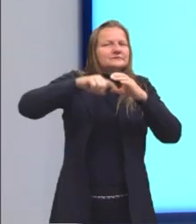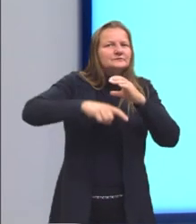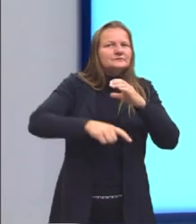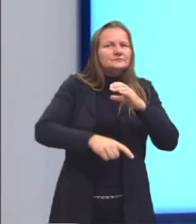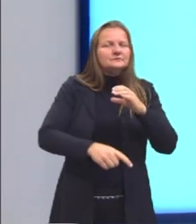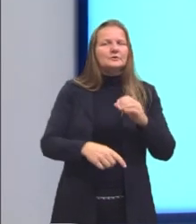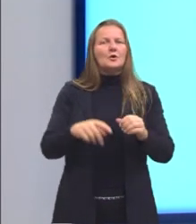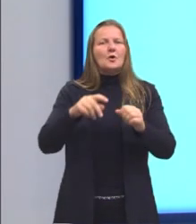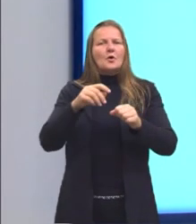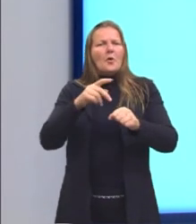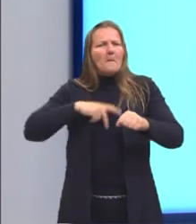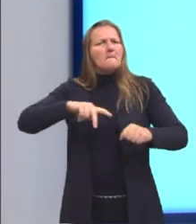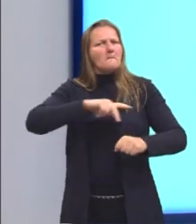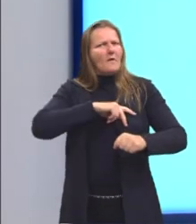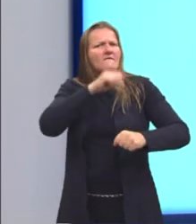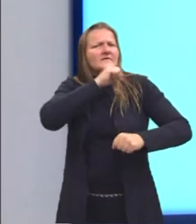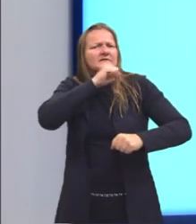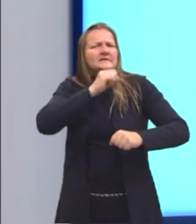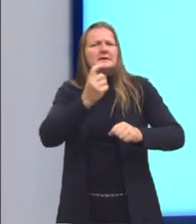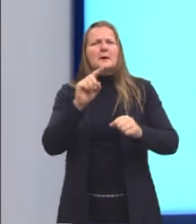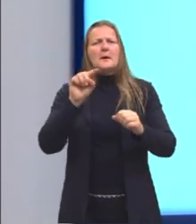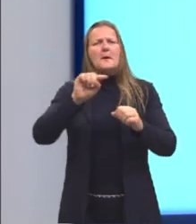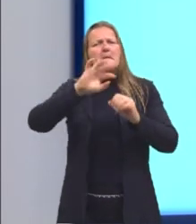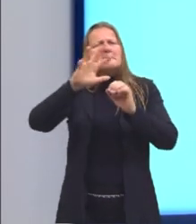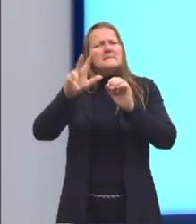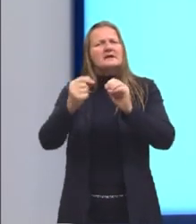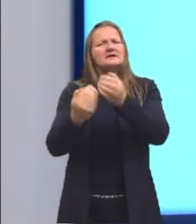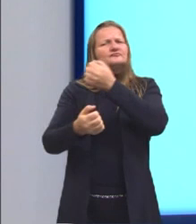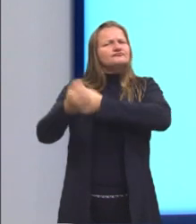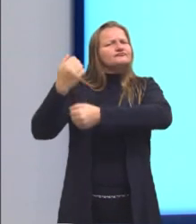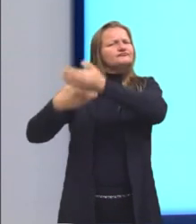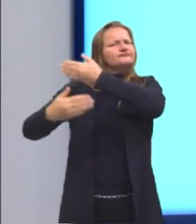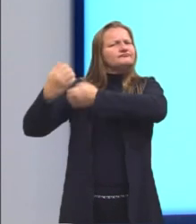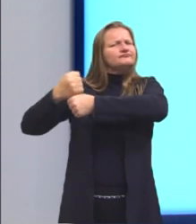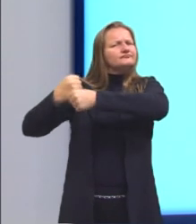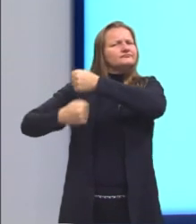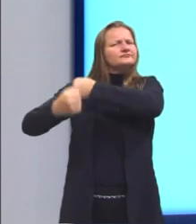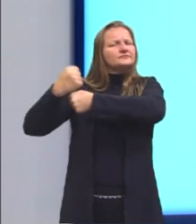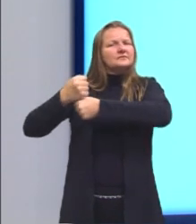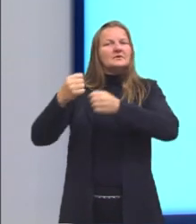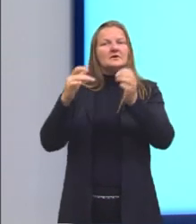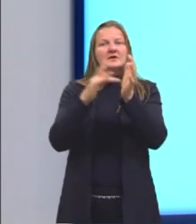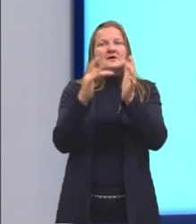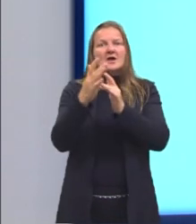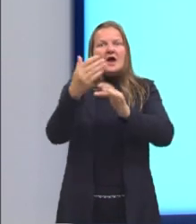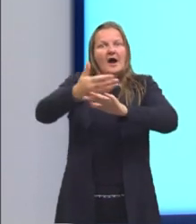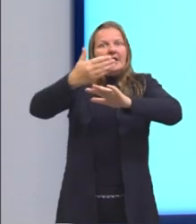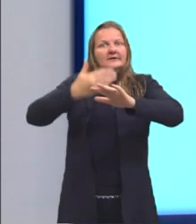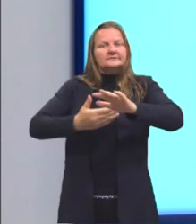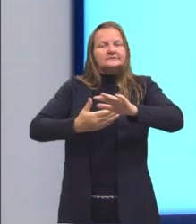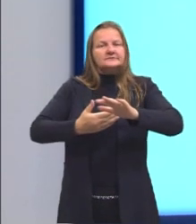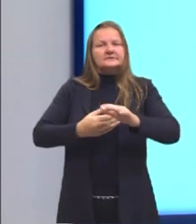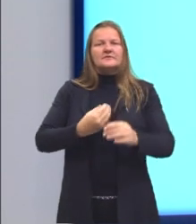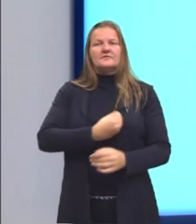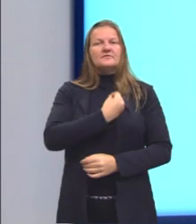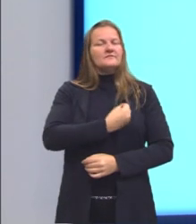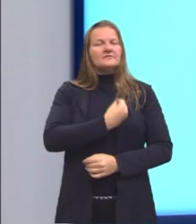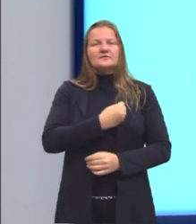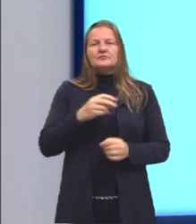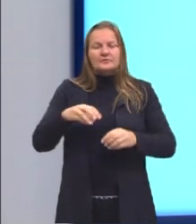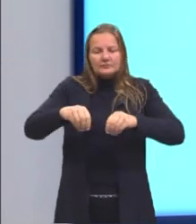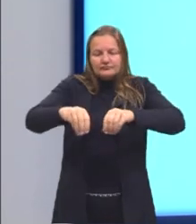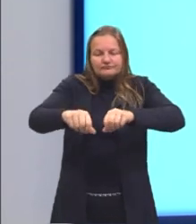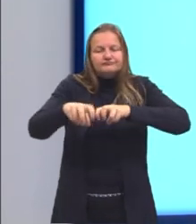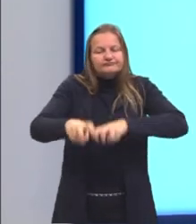os povos antigos, milhares de anos antes de Cristo, viviam quase exclusivamente do cultivo da